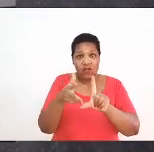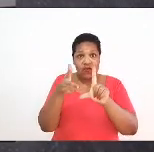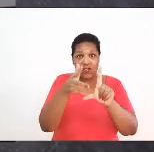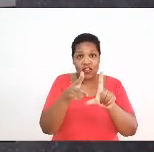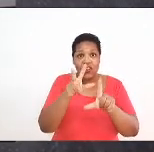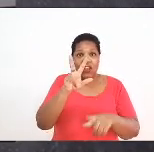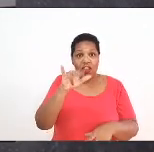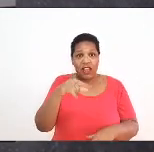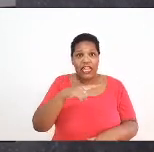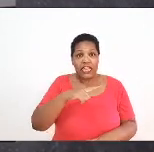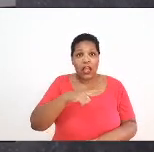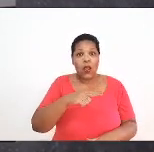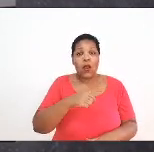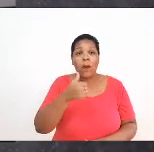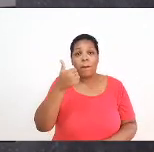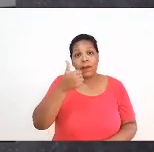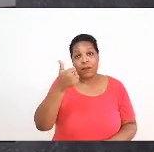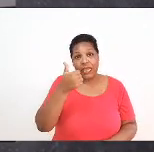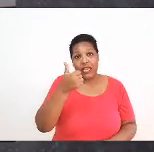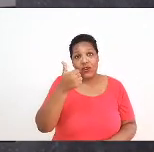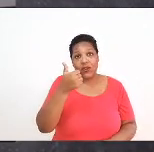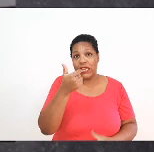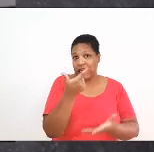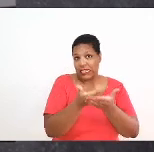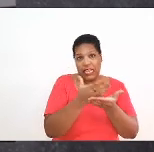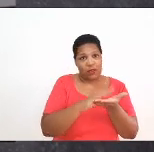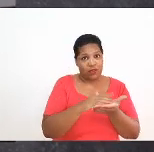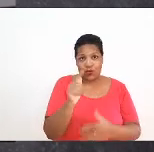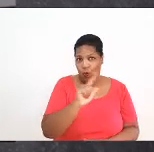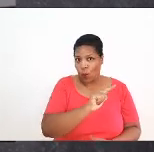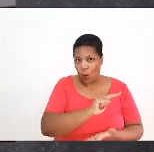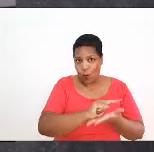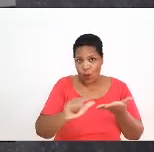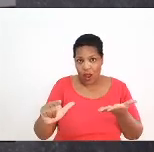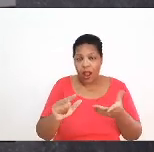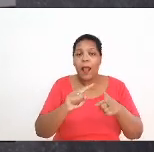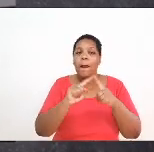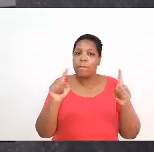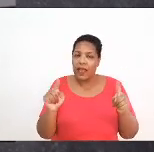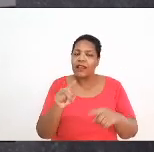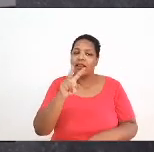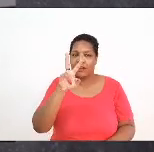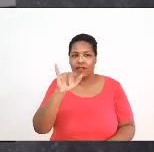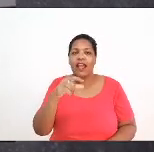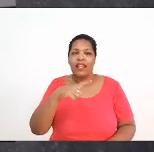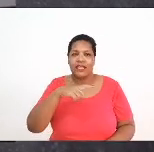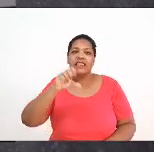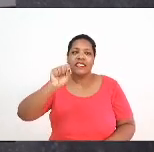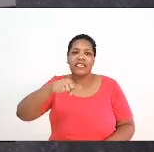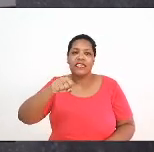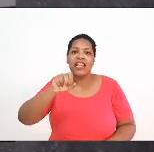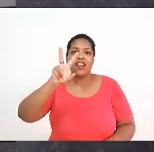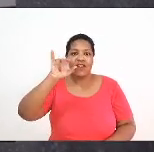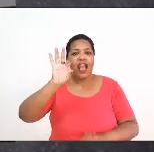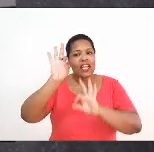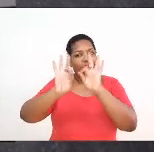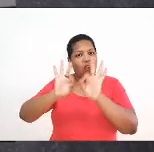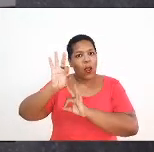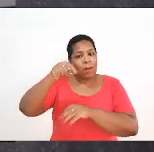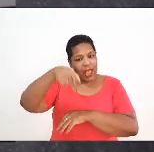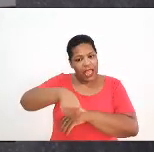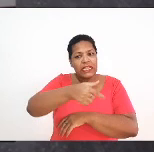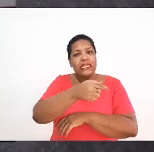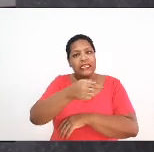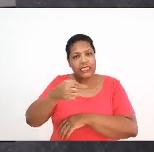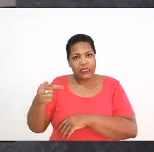momento, sem a intérprete de Libras, mas queria dizer que ele será editado ainda essa semana e que ele será